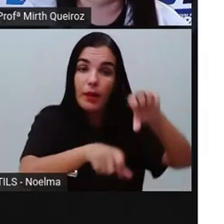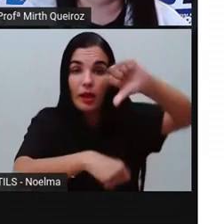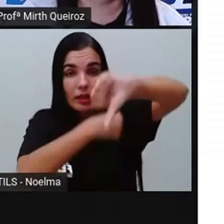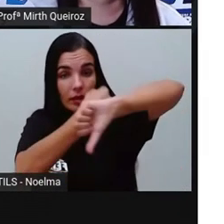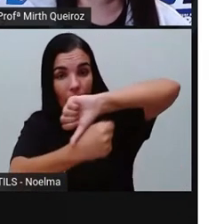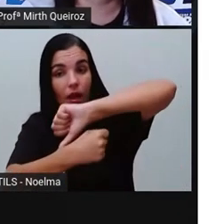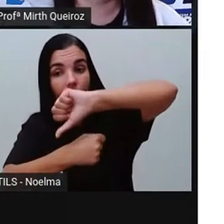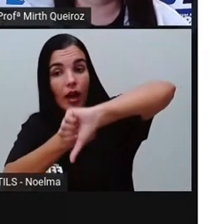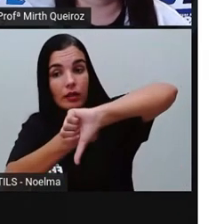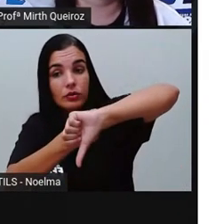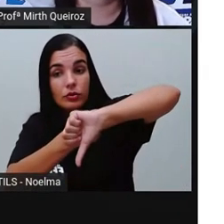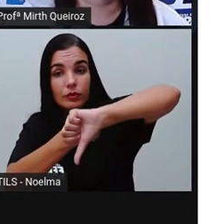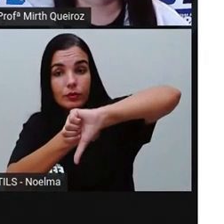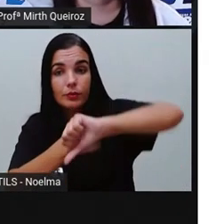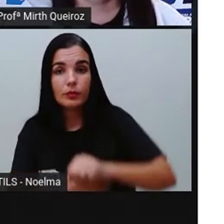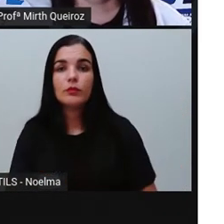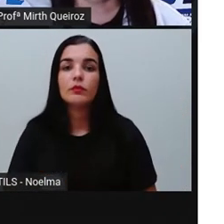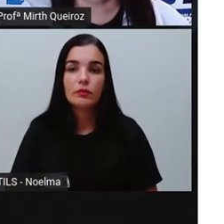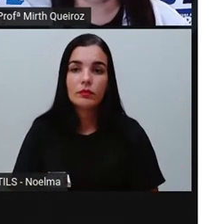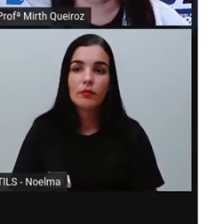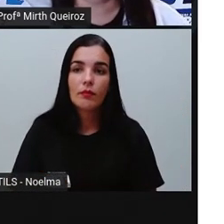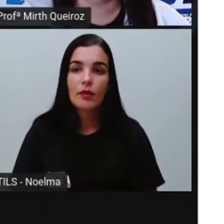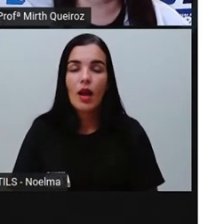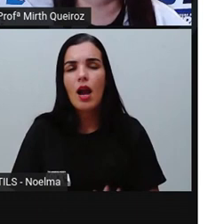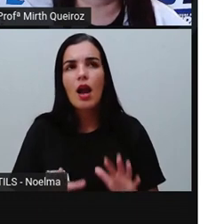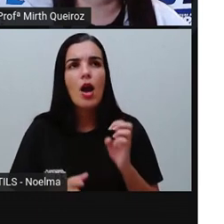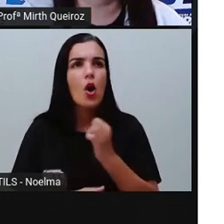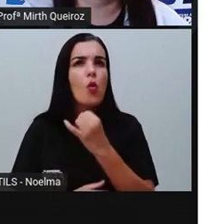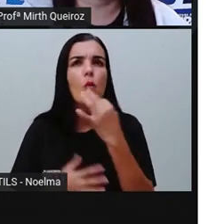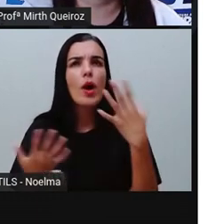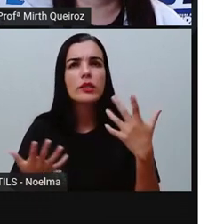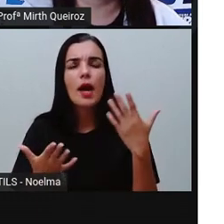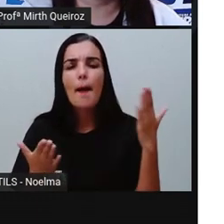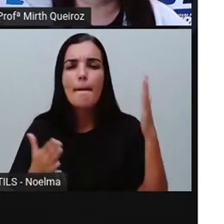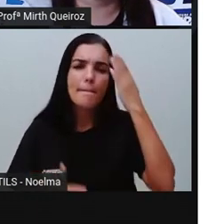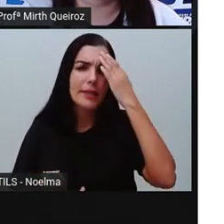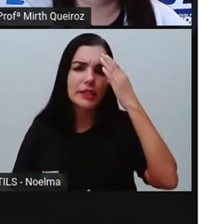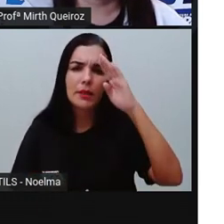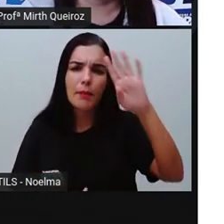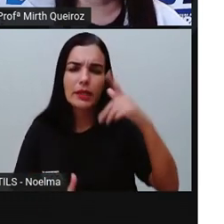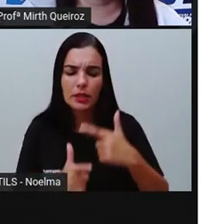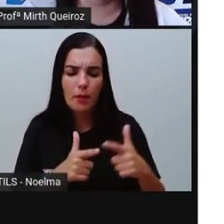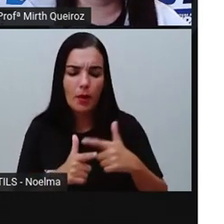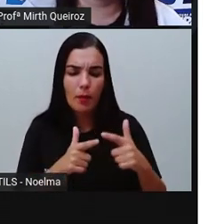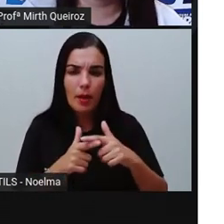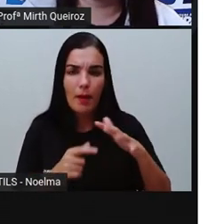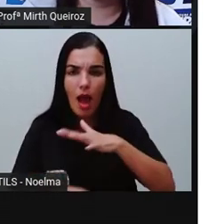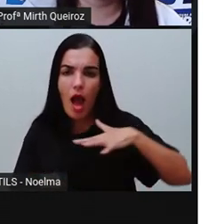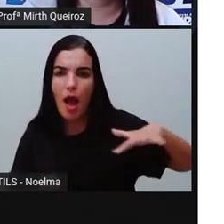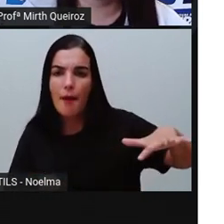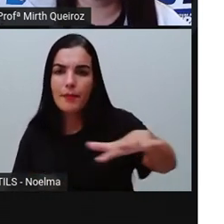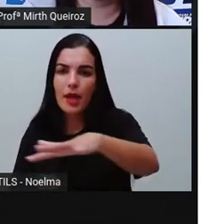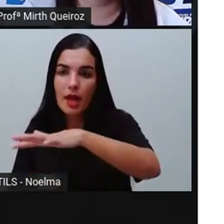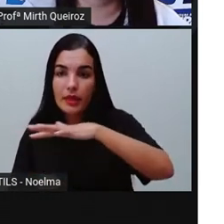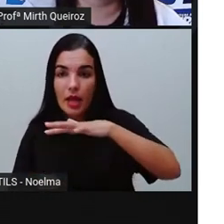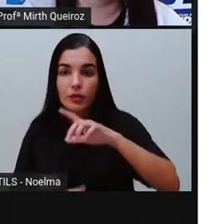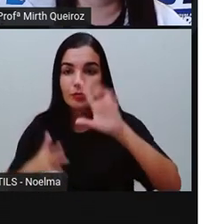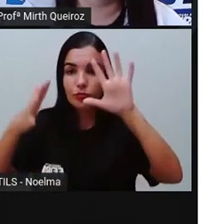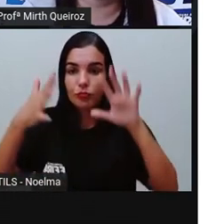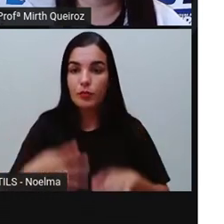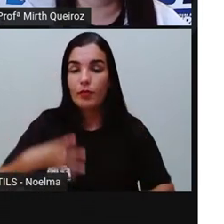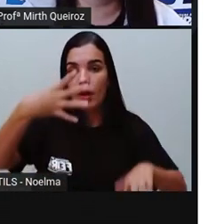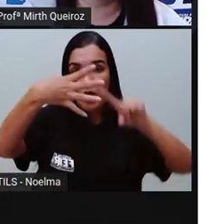vai ter de volta algo. E quais são os principais problemas ambientais? A poluição do ar por gases